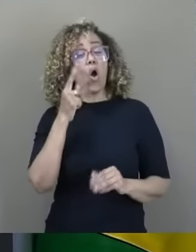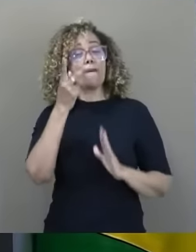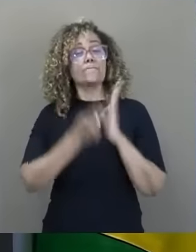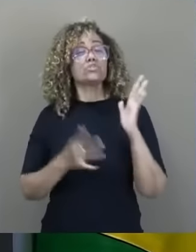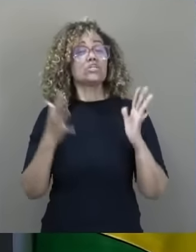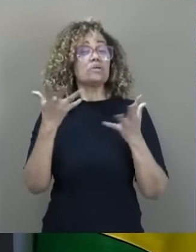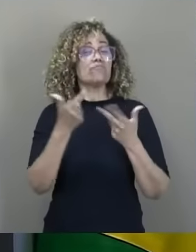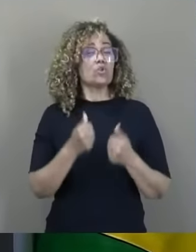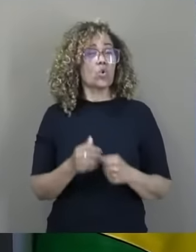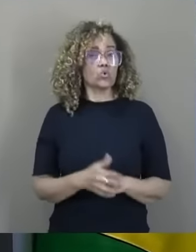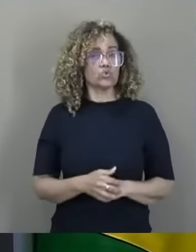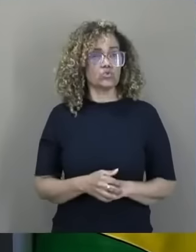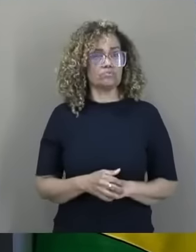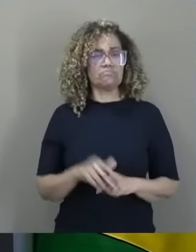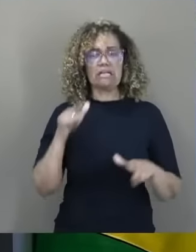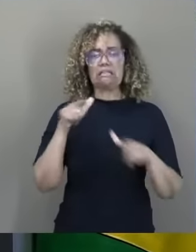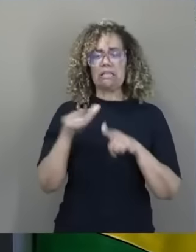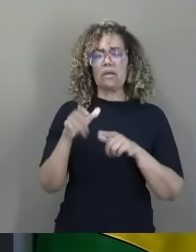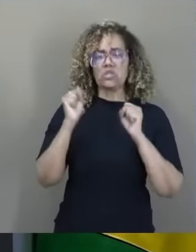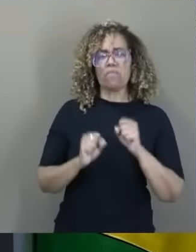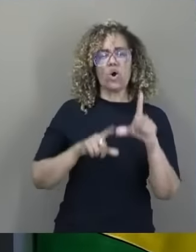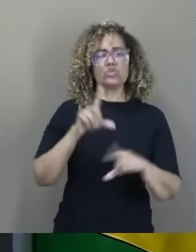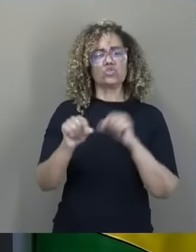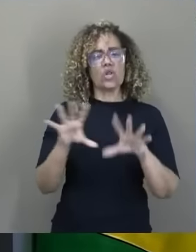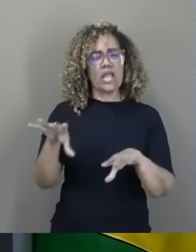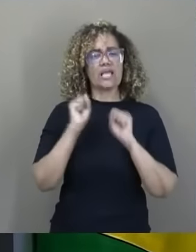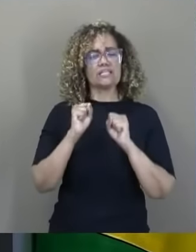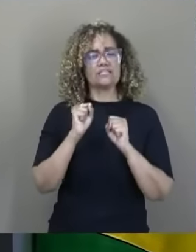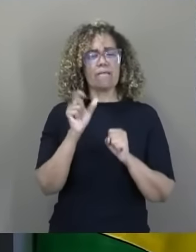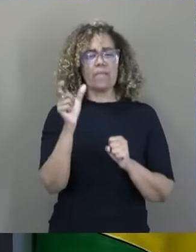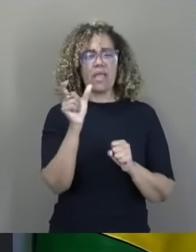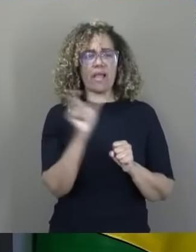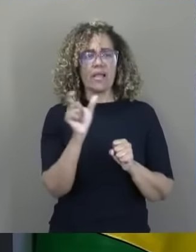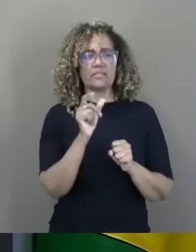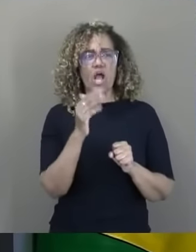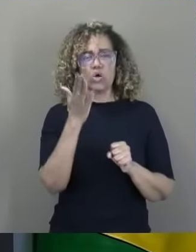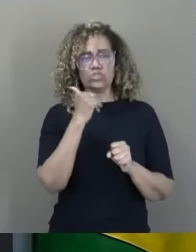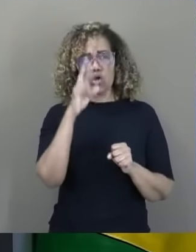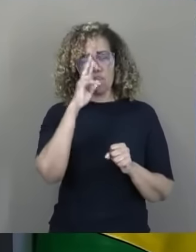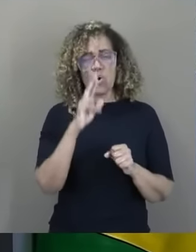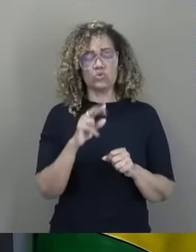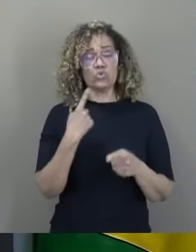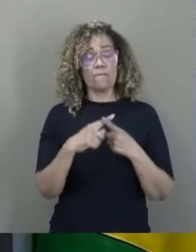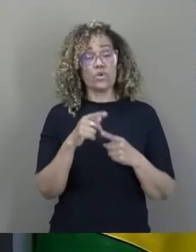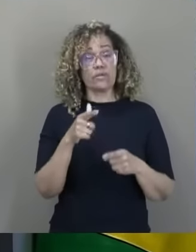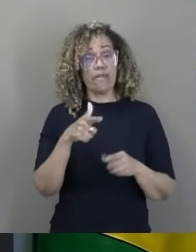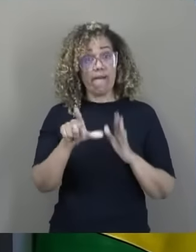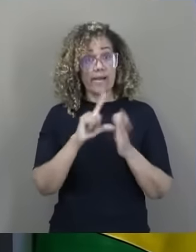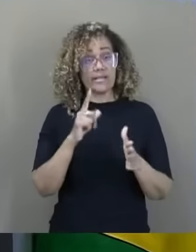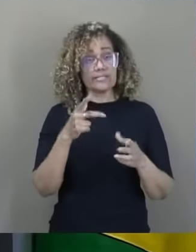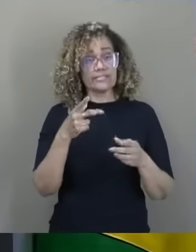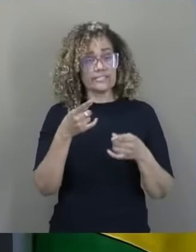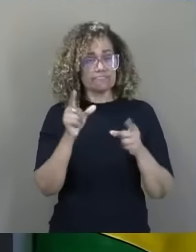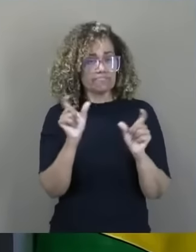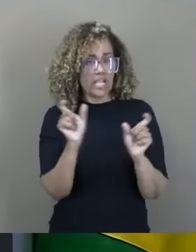Esse aqui é o protocolo dele hoje. Trabalhador pode escolher receber o Vale Refeição em dinheiro. O é que acontece hoje? O trabalhador recebe ele em ticket. O é eu estou fazendo aqui?